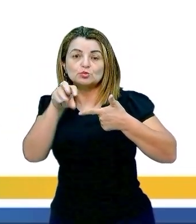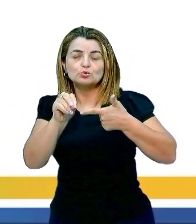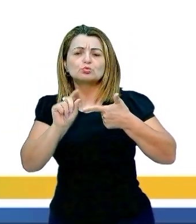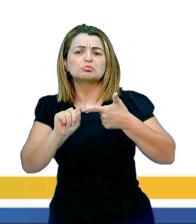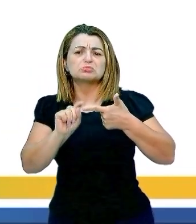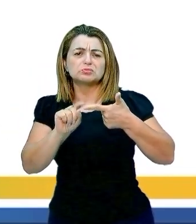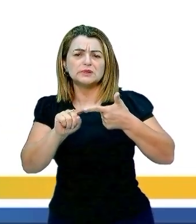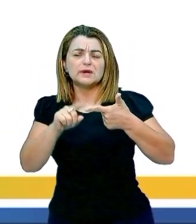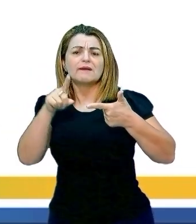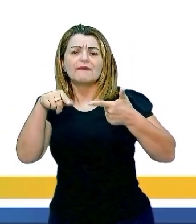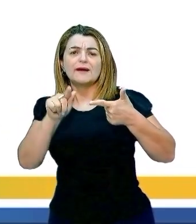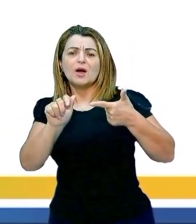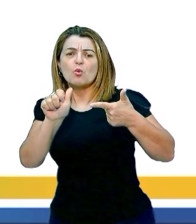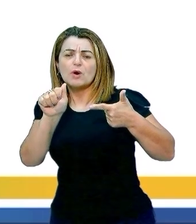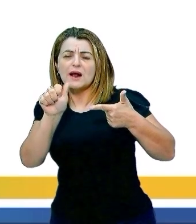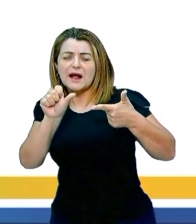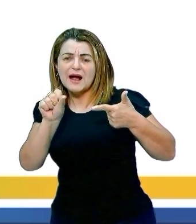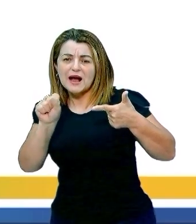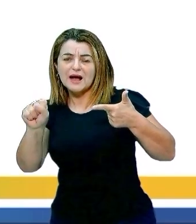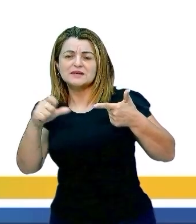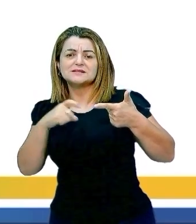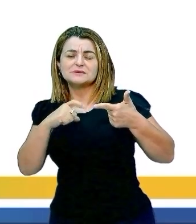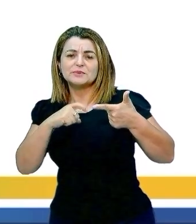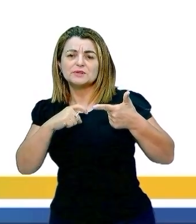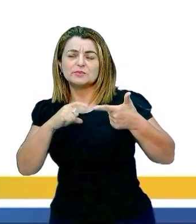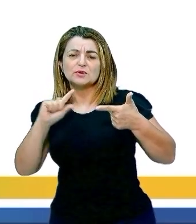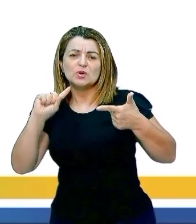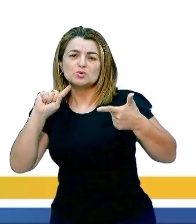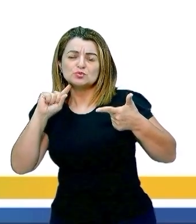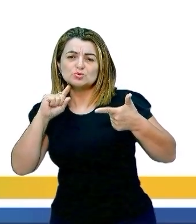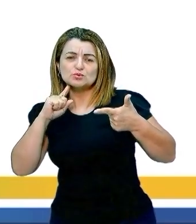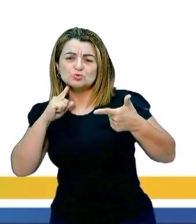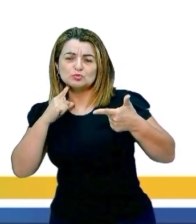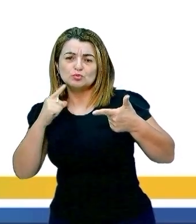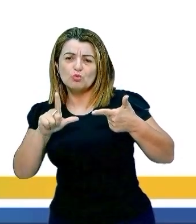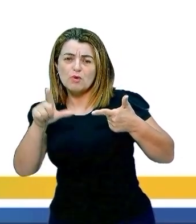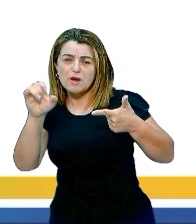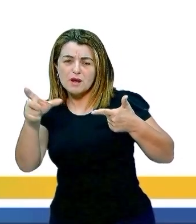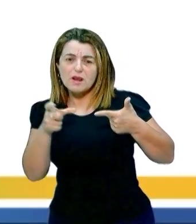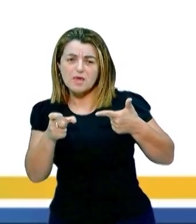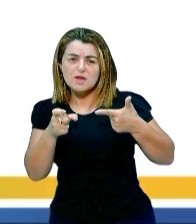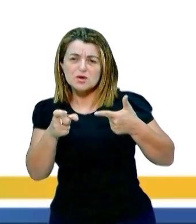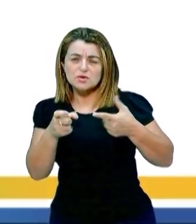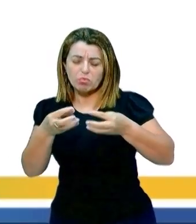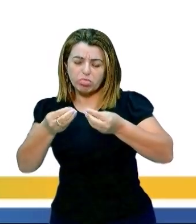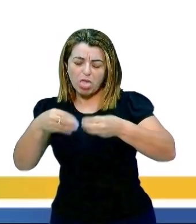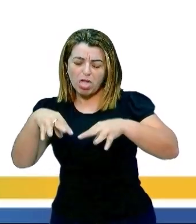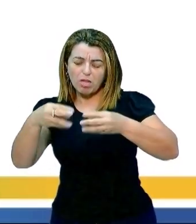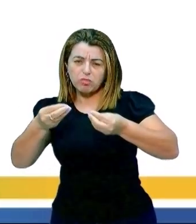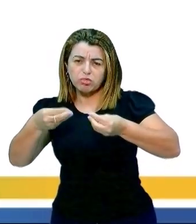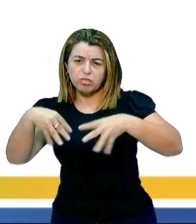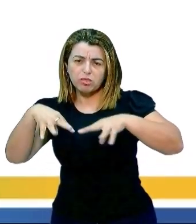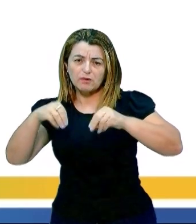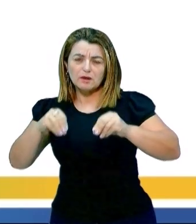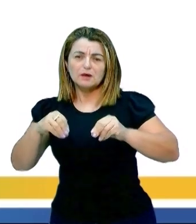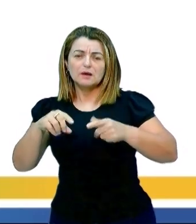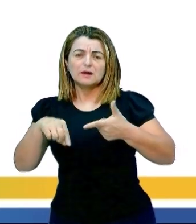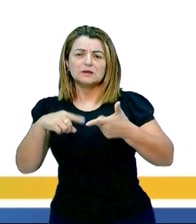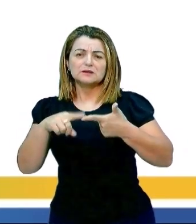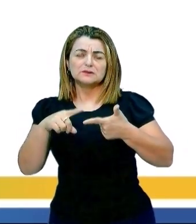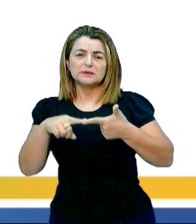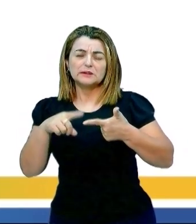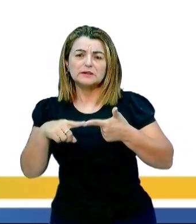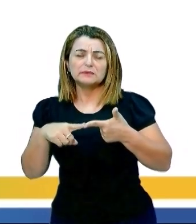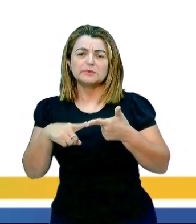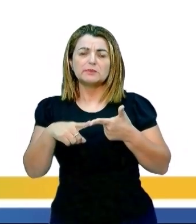aquele gás que é liberado pela decomposição do lixo. É aquele gás liberado pelo arroto da